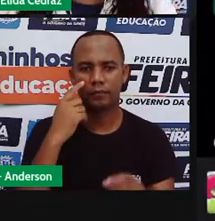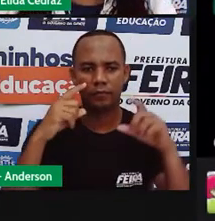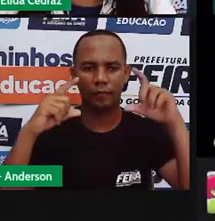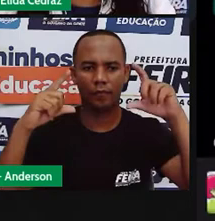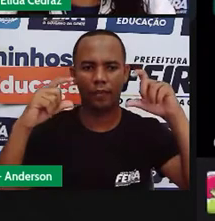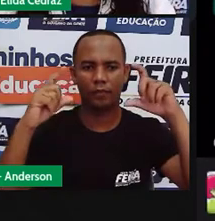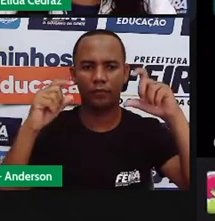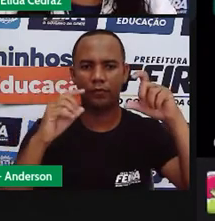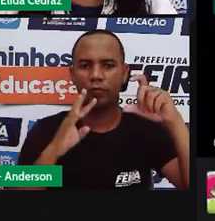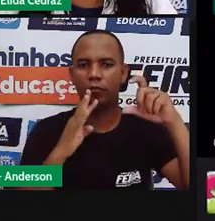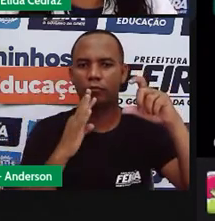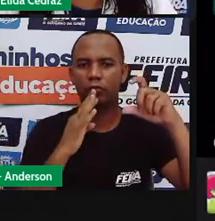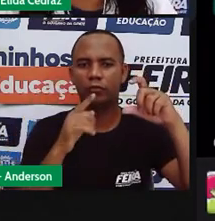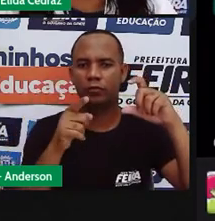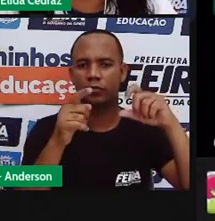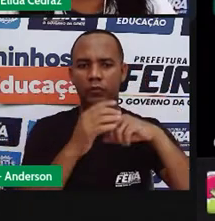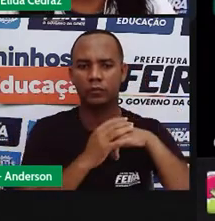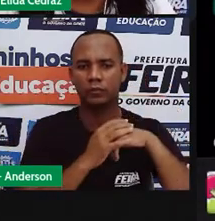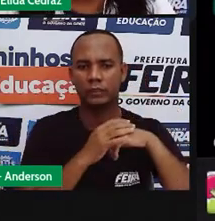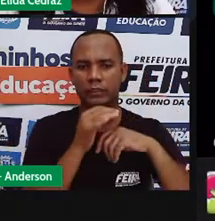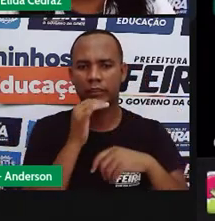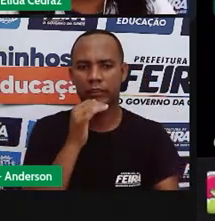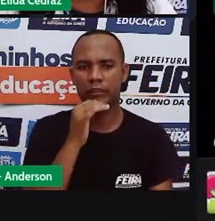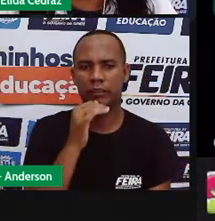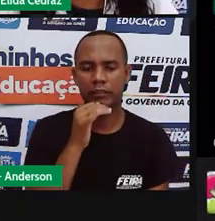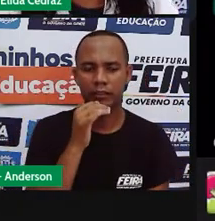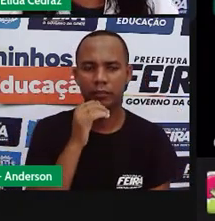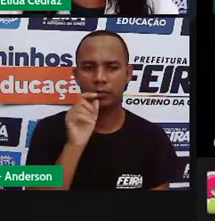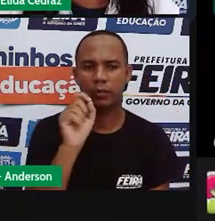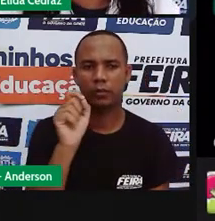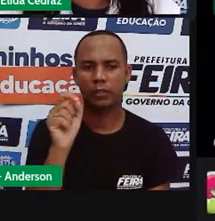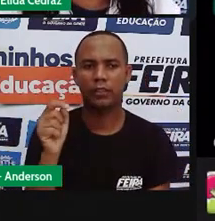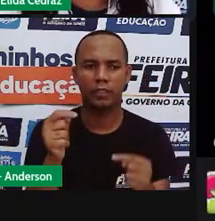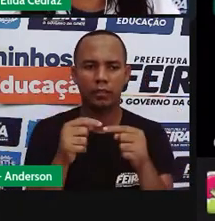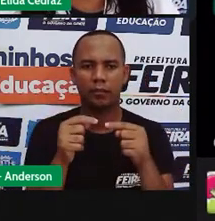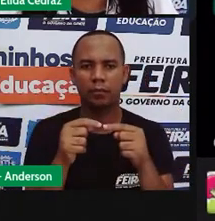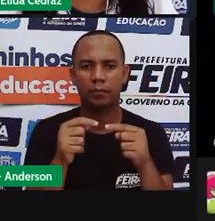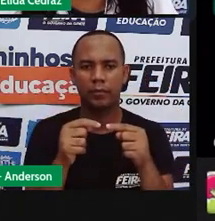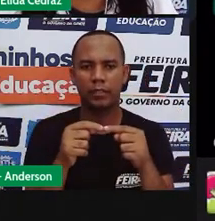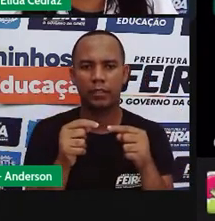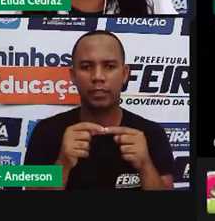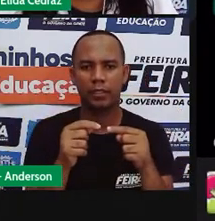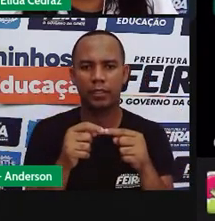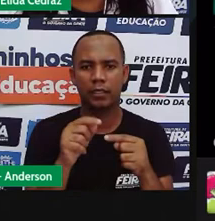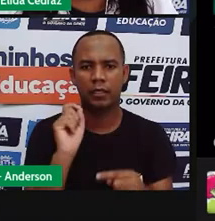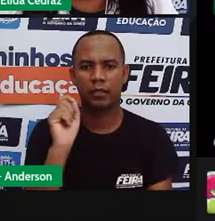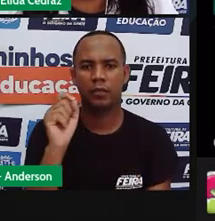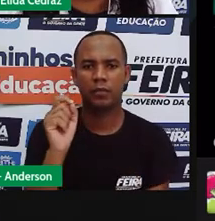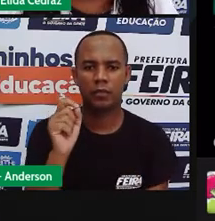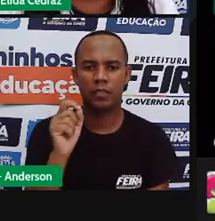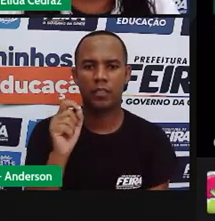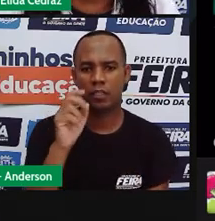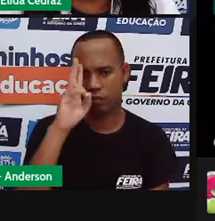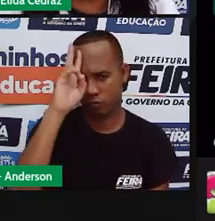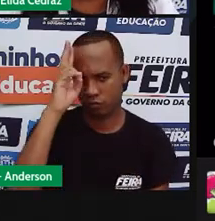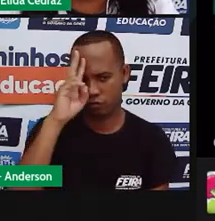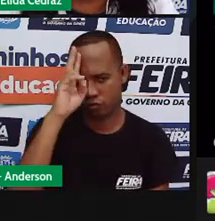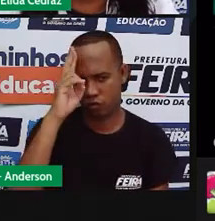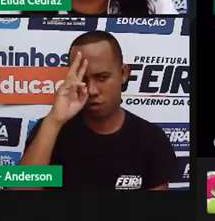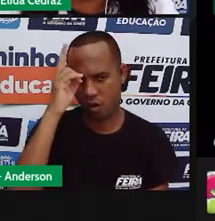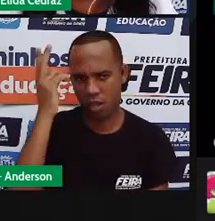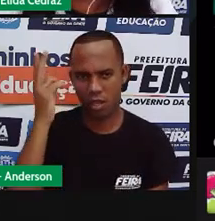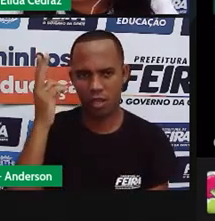você. Aqui é do Spotify. Isso é um podcast de história infantil. O Spotify é uma